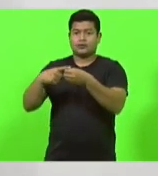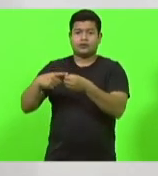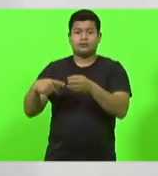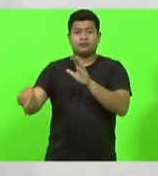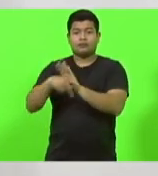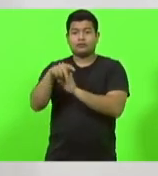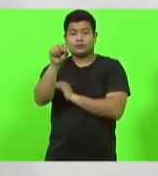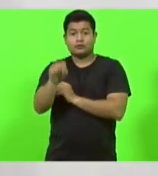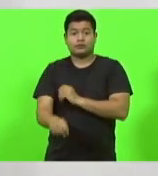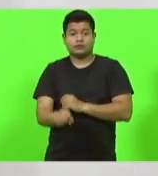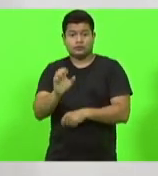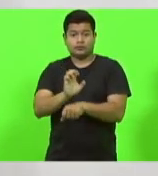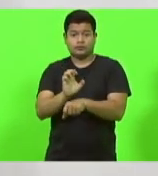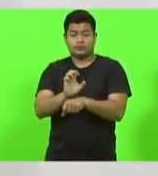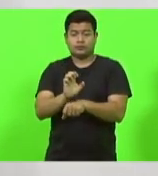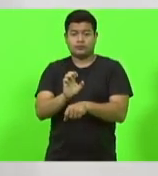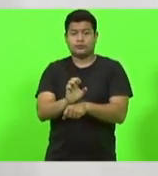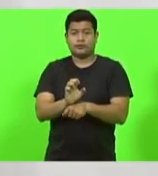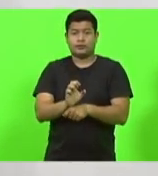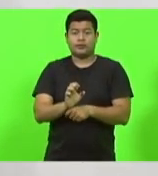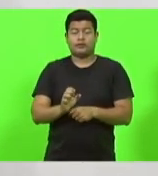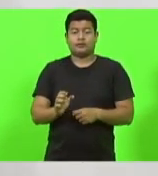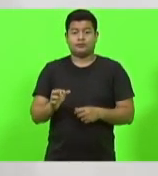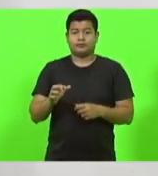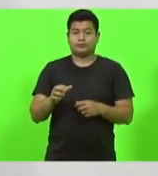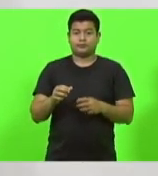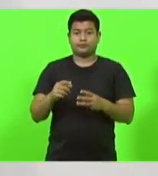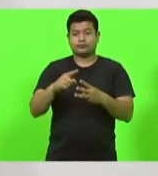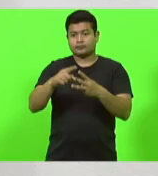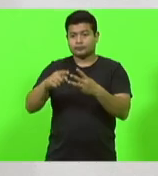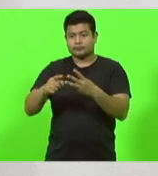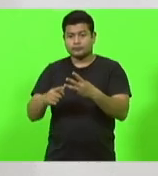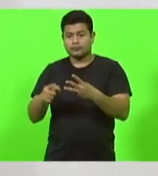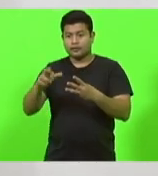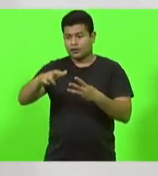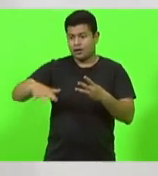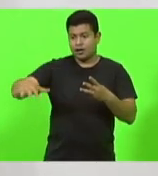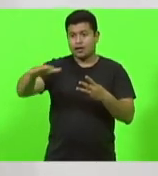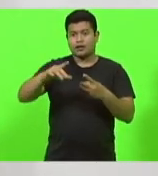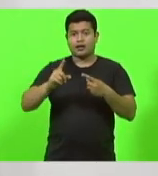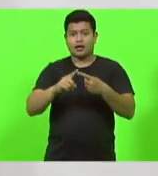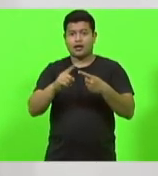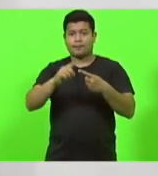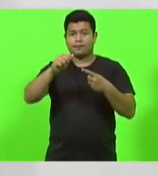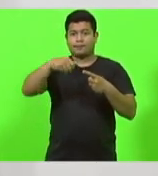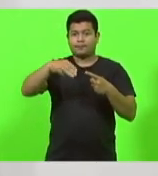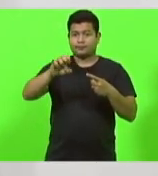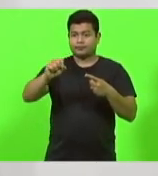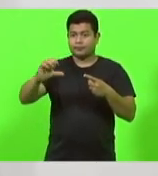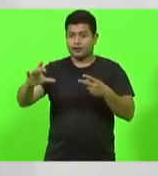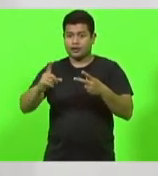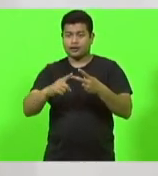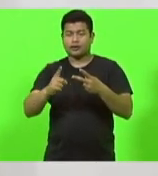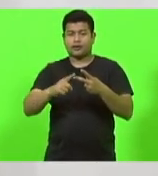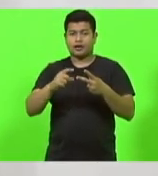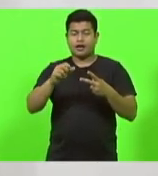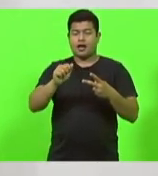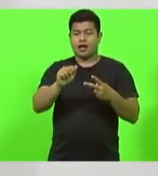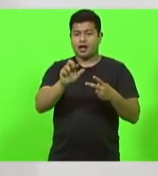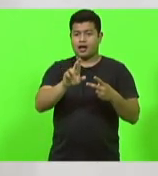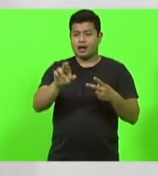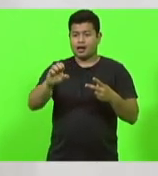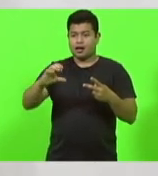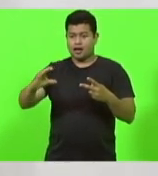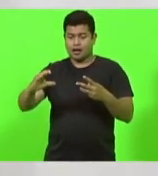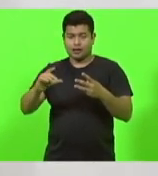incluindo as três regiões, a Amesc, a Anrec e a Amurel. Então, desta forma, eu quero